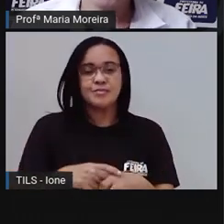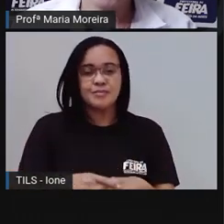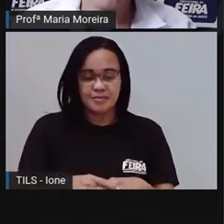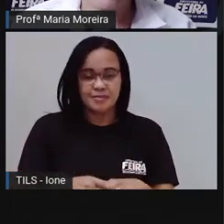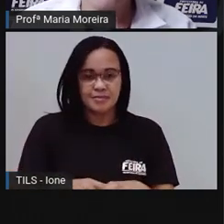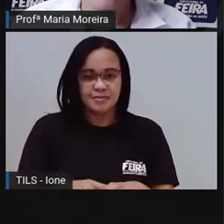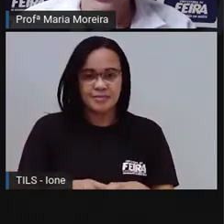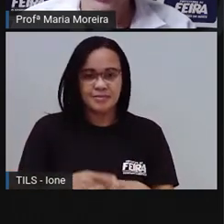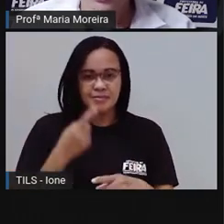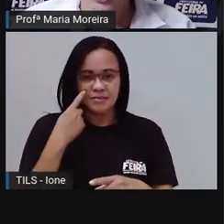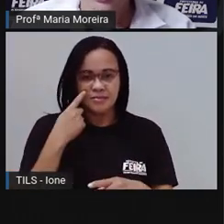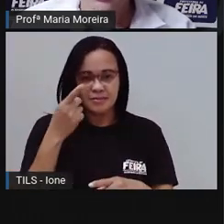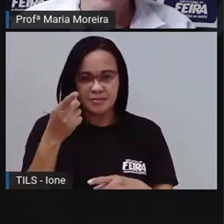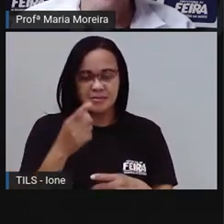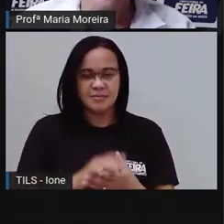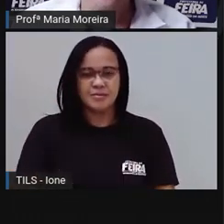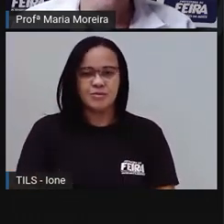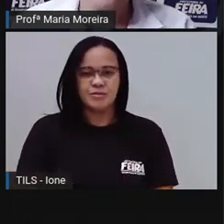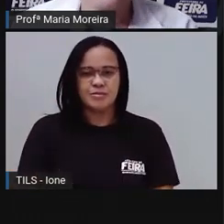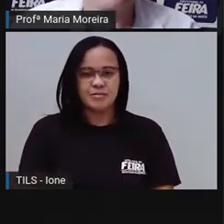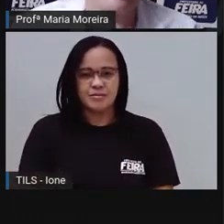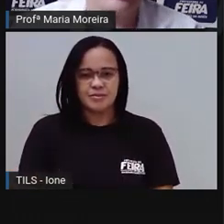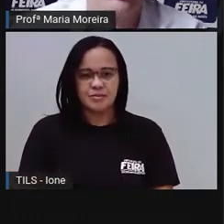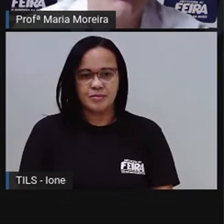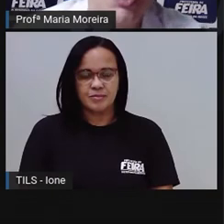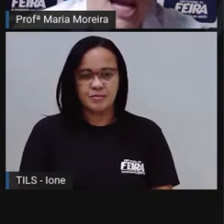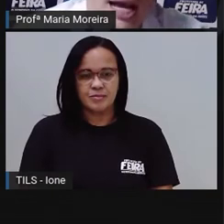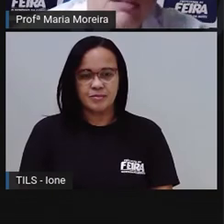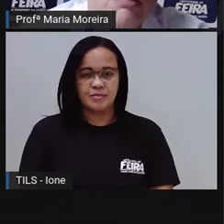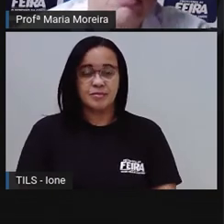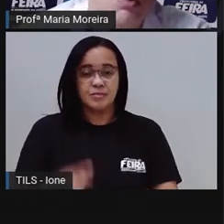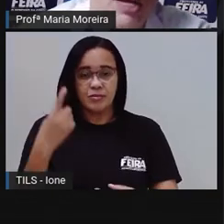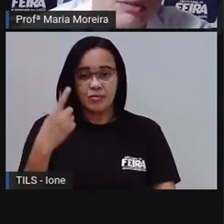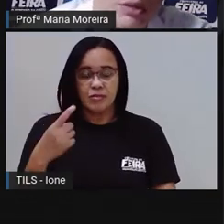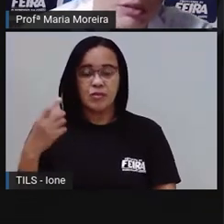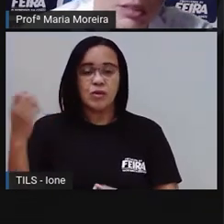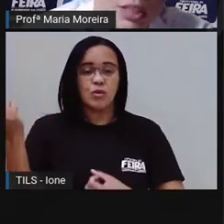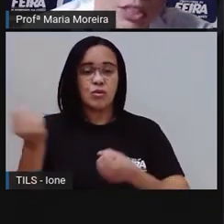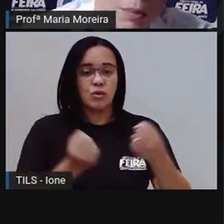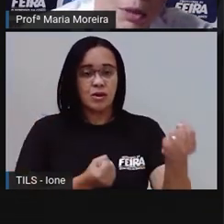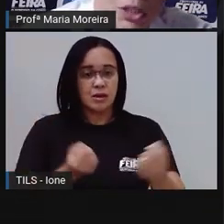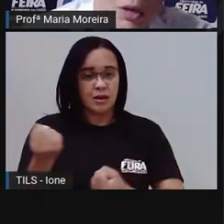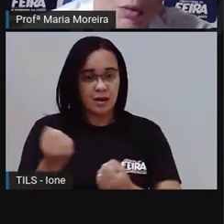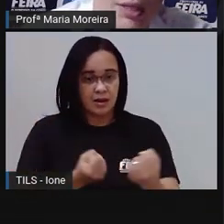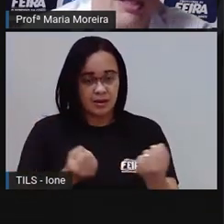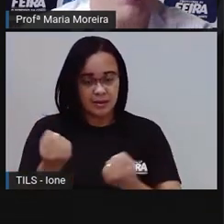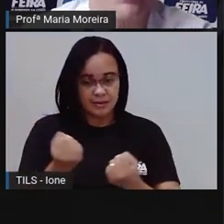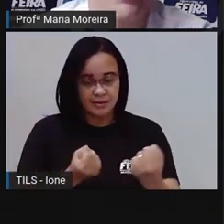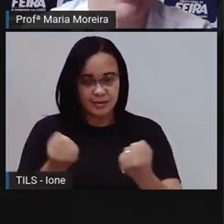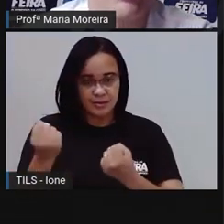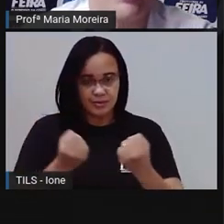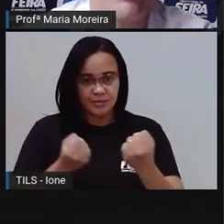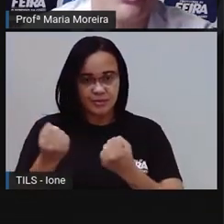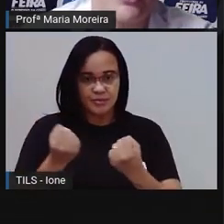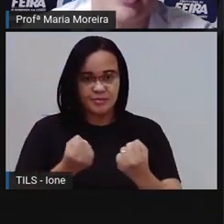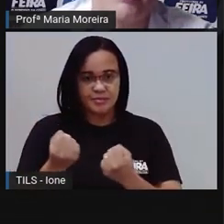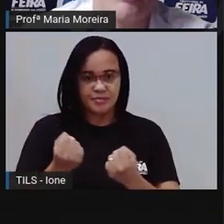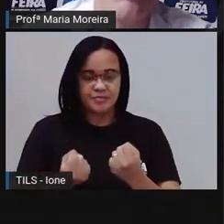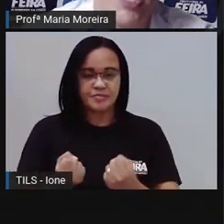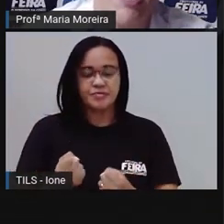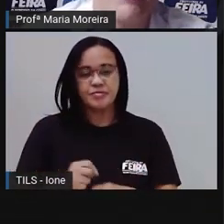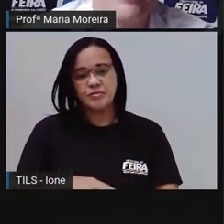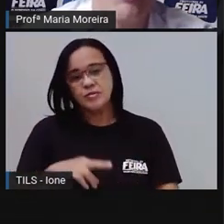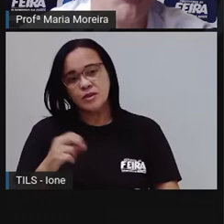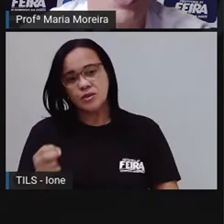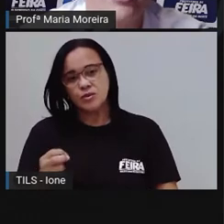Então, vamos lá. Deixa eu botar aqui. Um carro, quatro rodas, né? Deixa eu achar aqui. Então, a gente já sabe